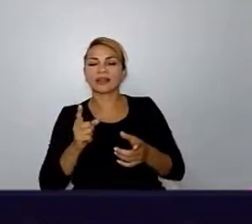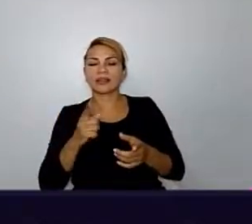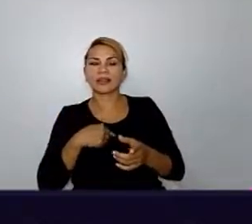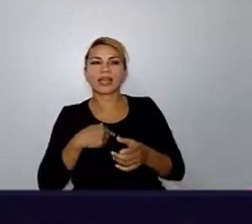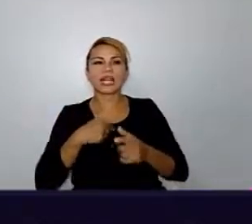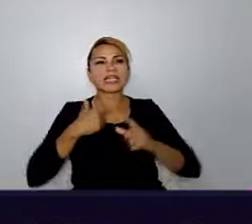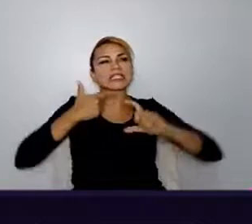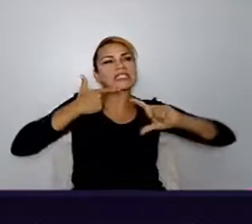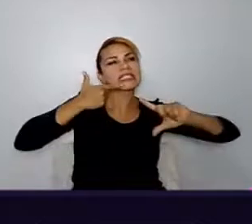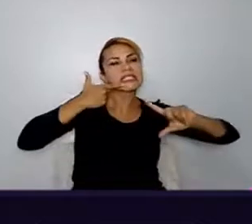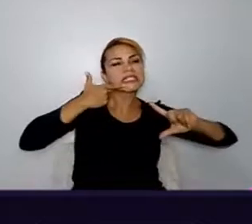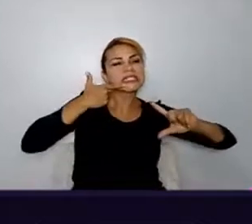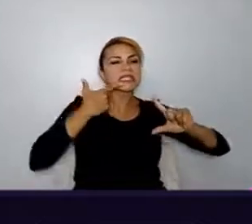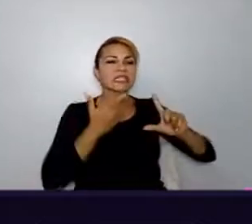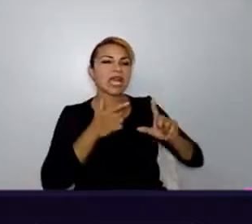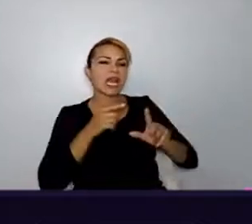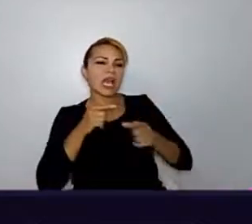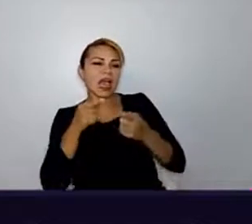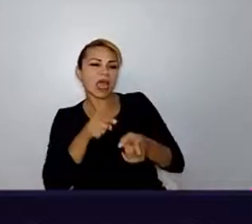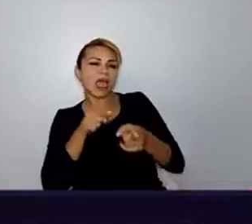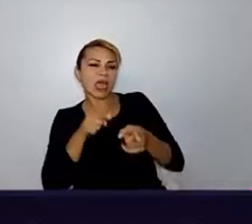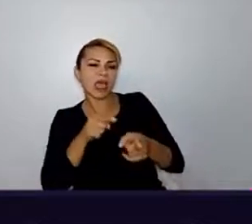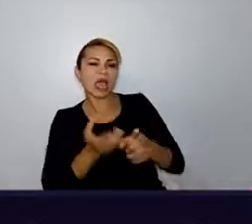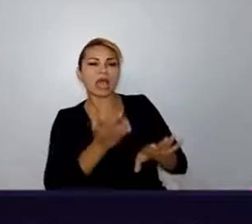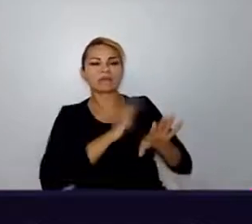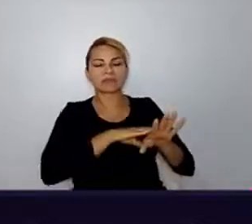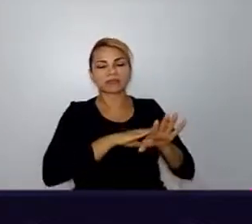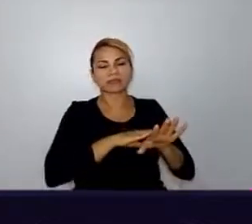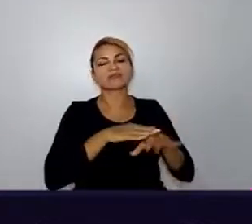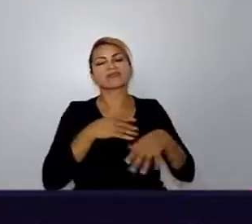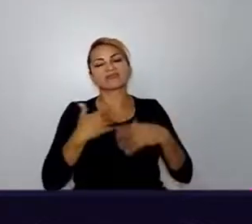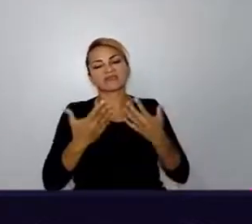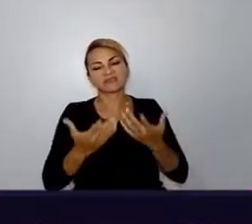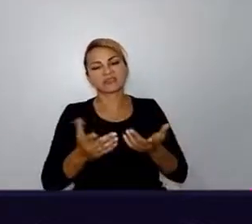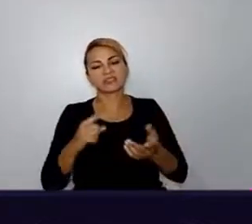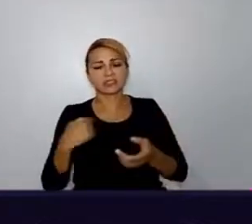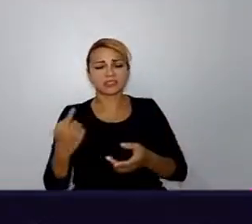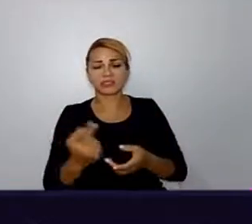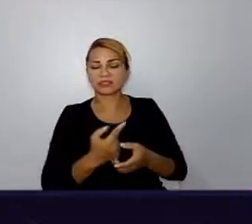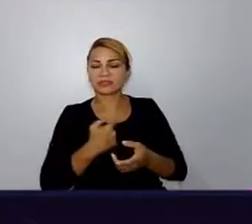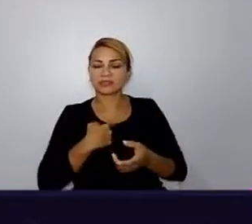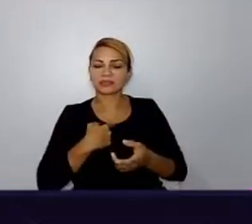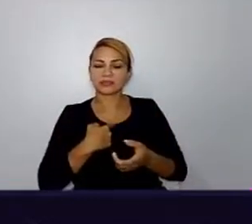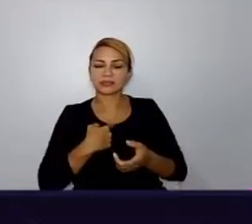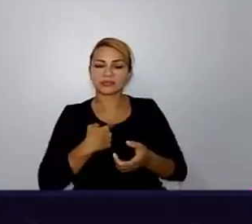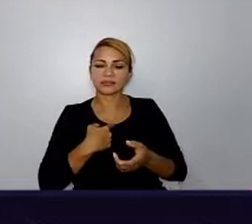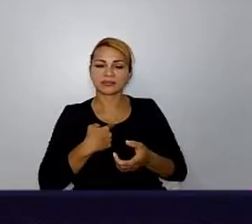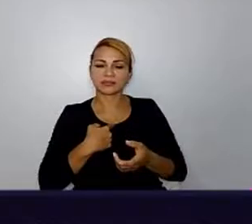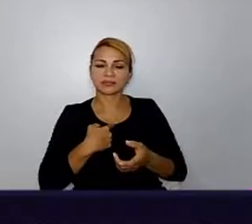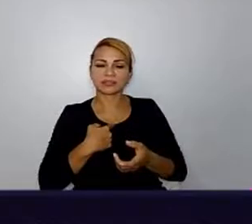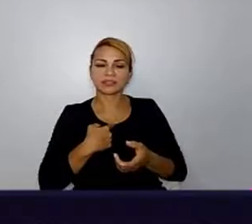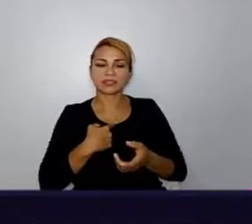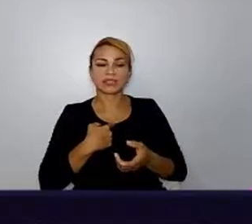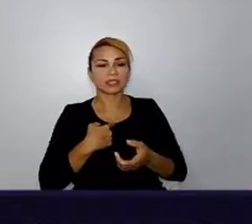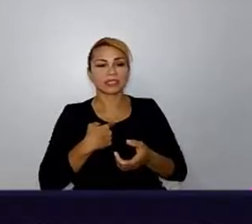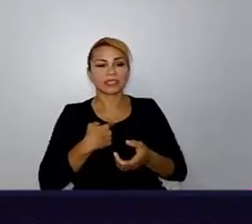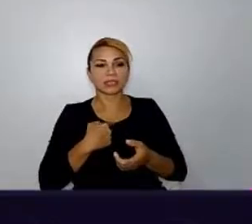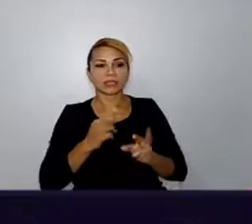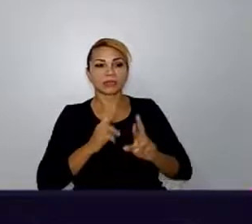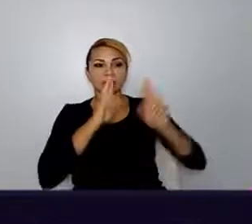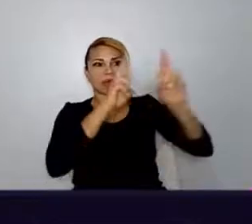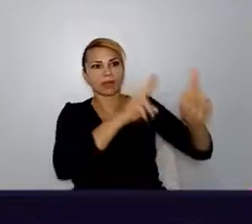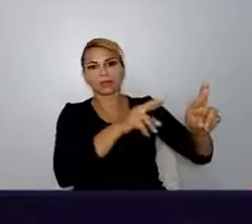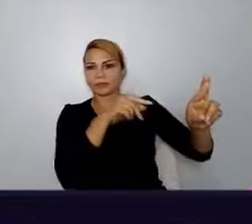sarcástico, tenta ser, sei lá, engolir aquilo, a gente não passa para outra responsabilidade que ele tem sobre como a gente está se